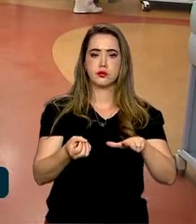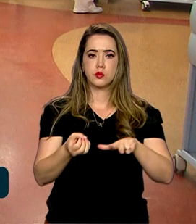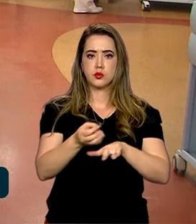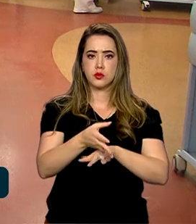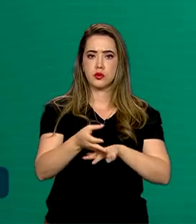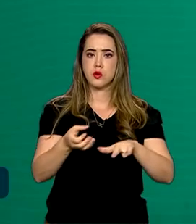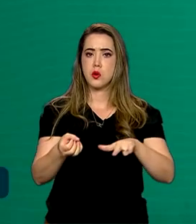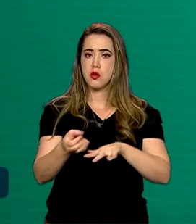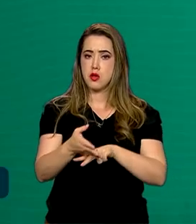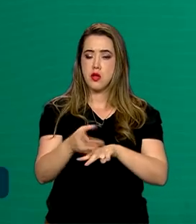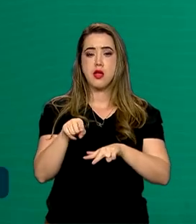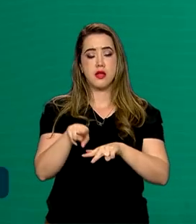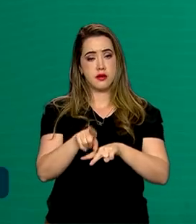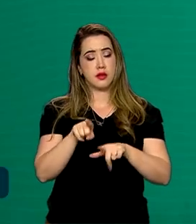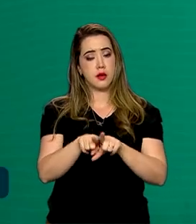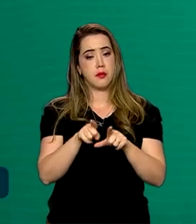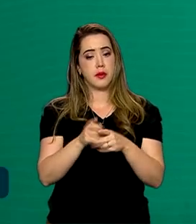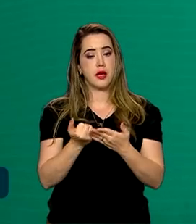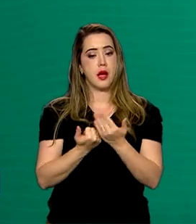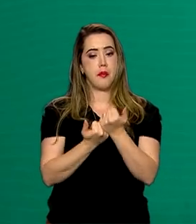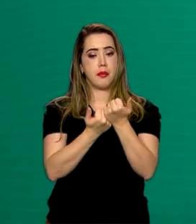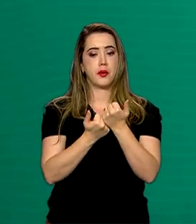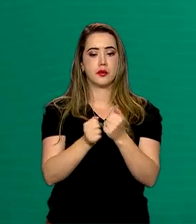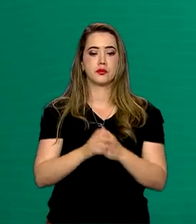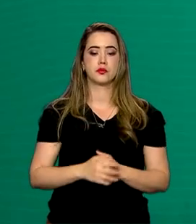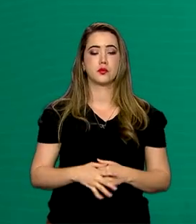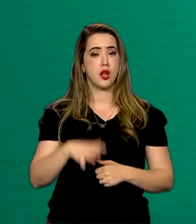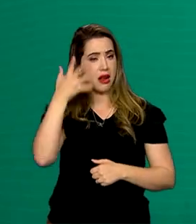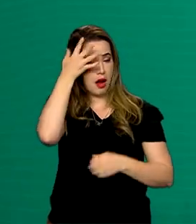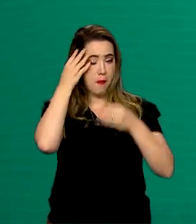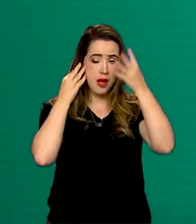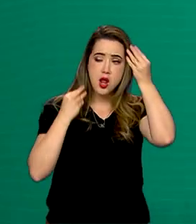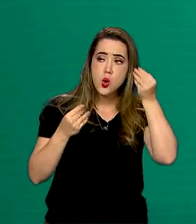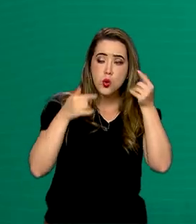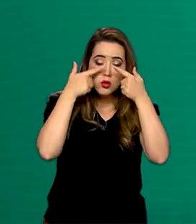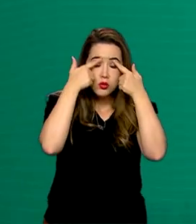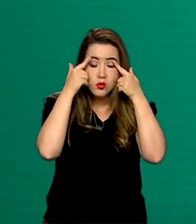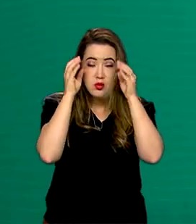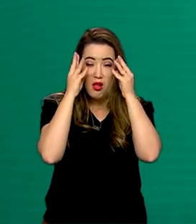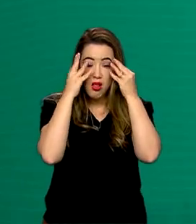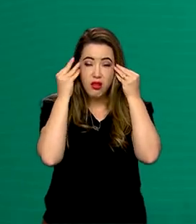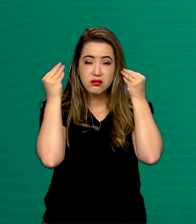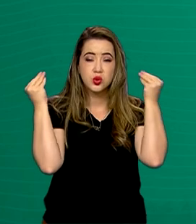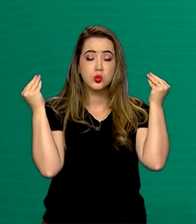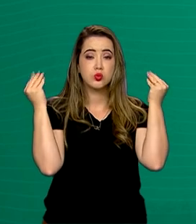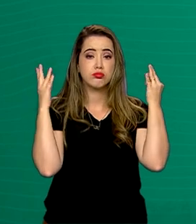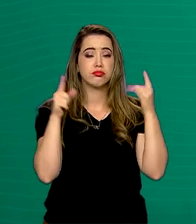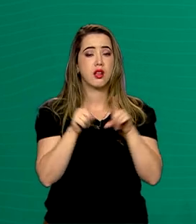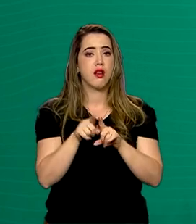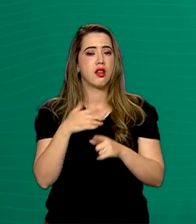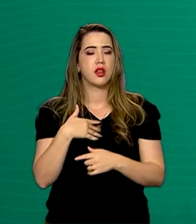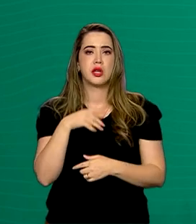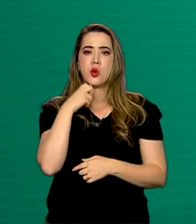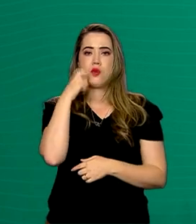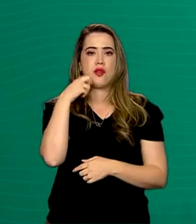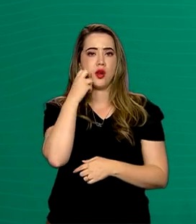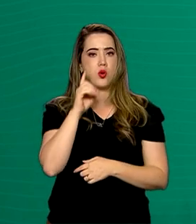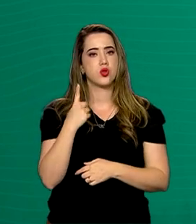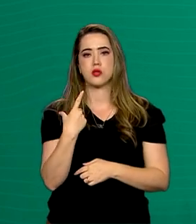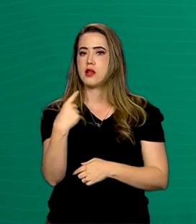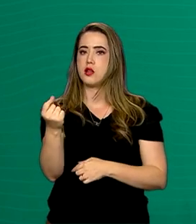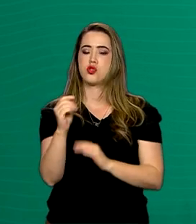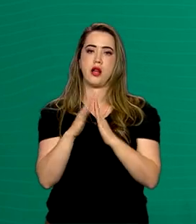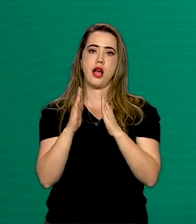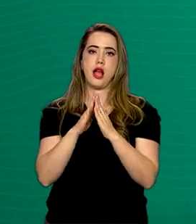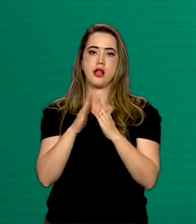psicológico. Meu cabelo caiu, caiu sobrancelha, caiu cílios e eu ficava com vergonha. Eu só saia de casa com peruca. Eu achava